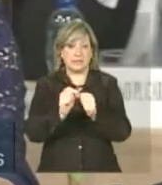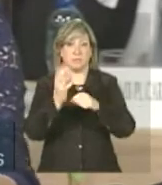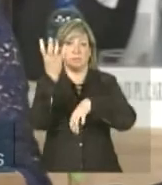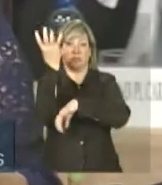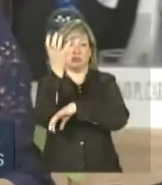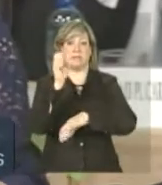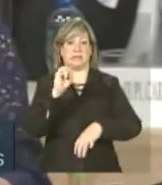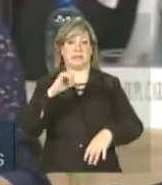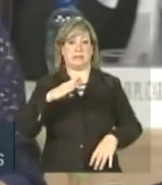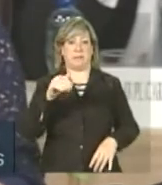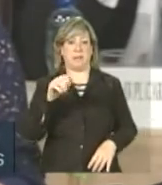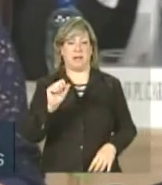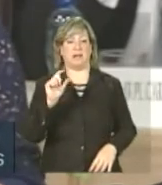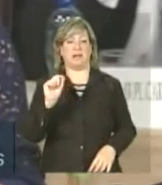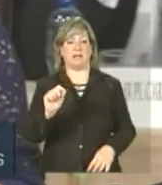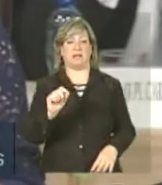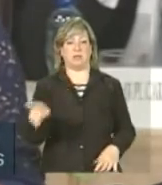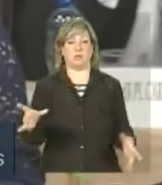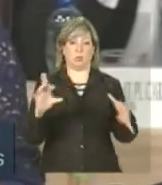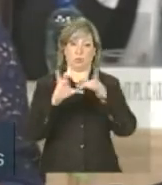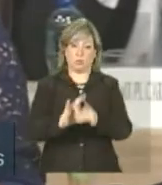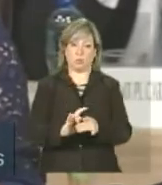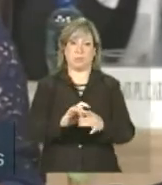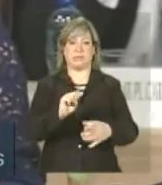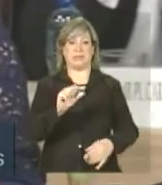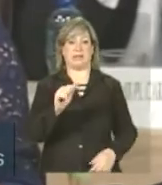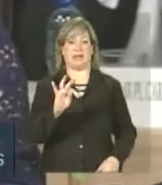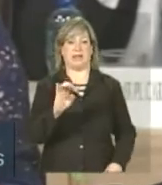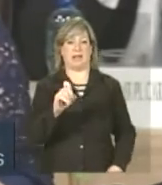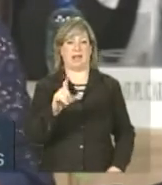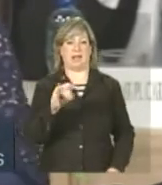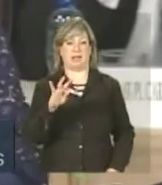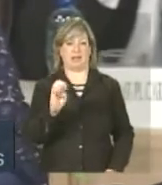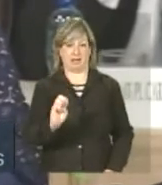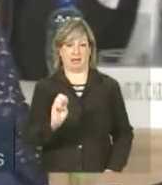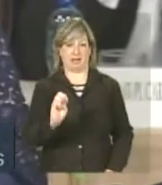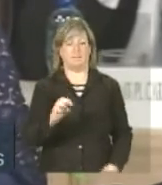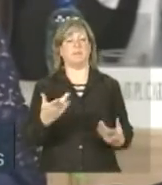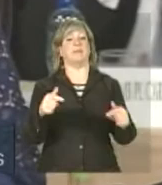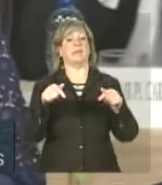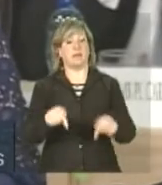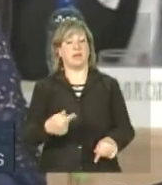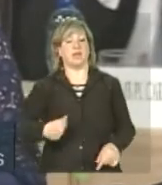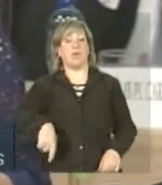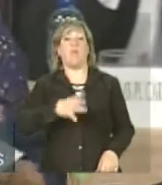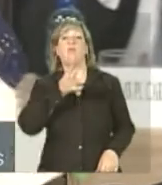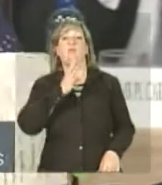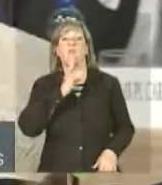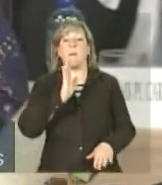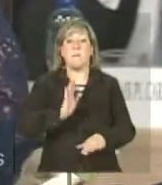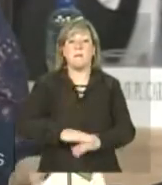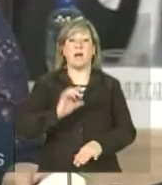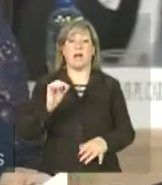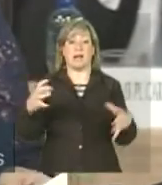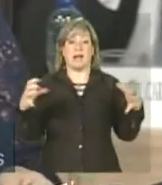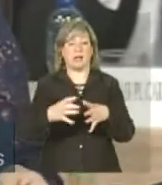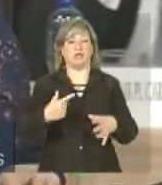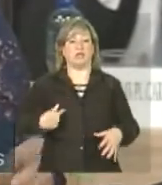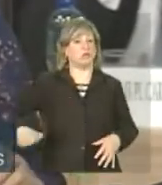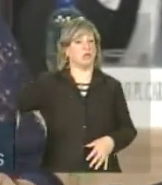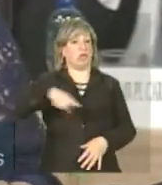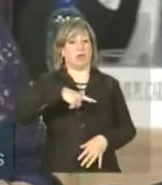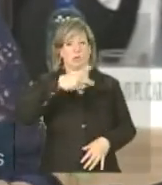CIBAS. Precisamos fomentar pesquisas conjuntas e o maior conhecimento entre nossas